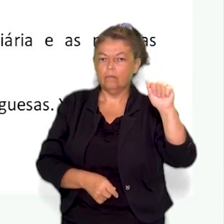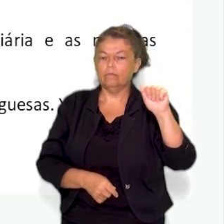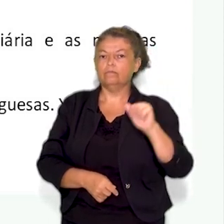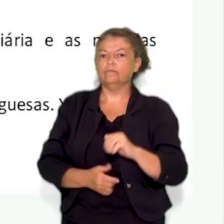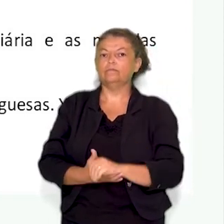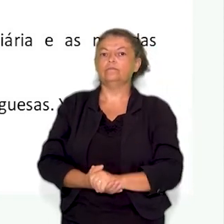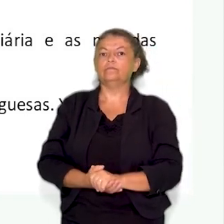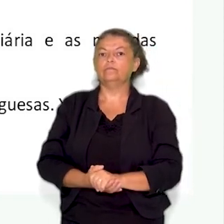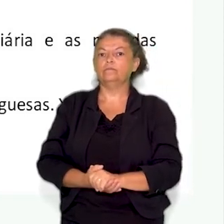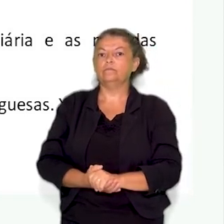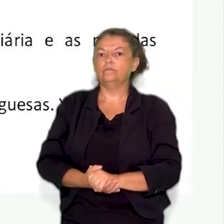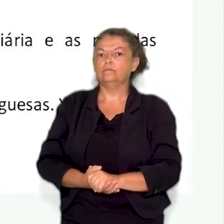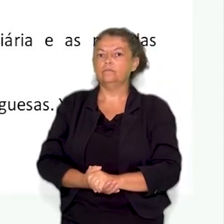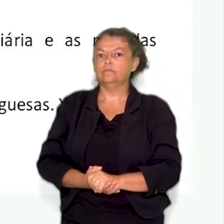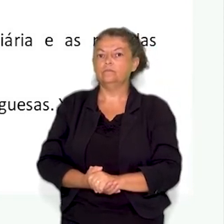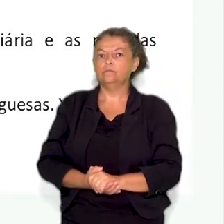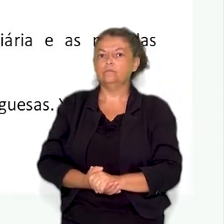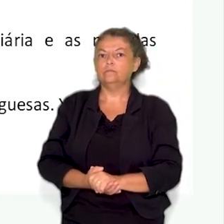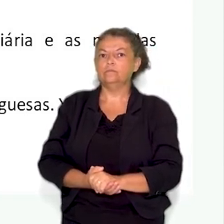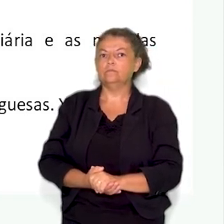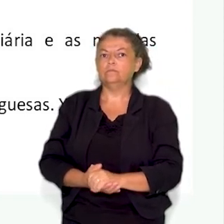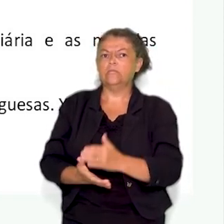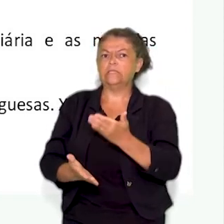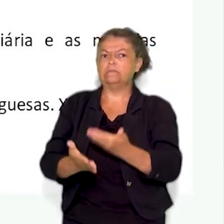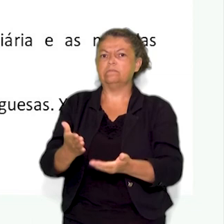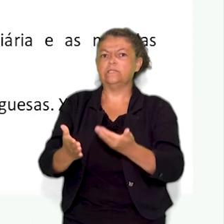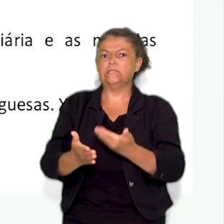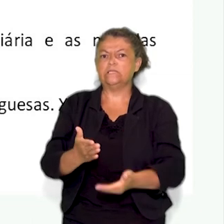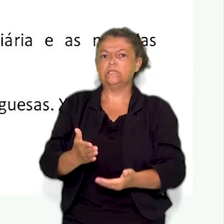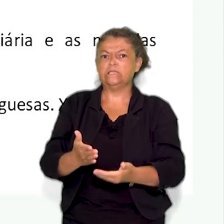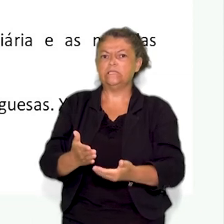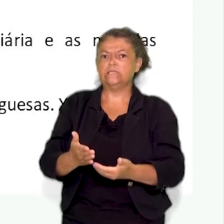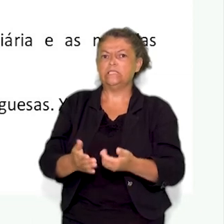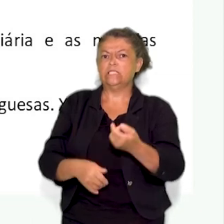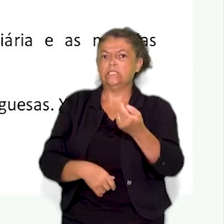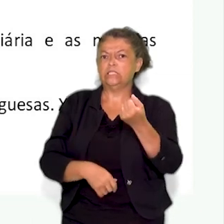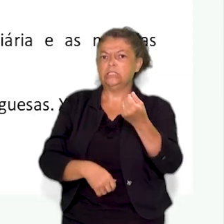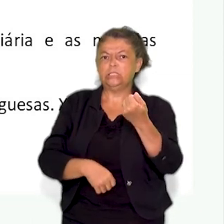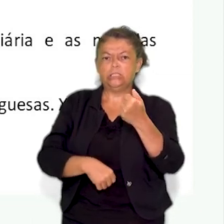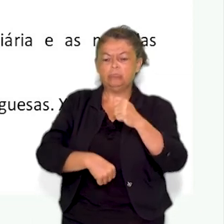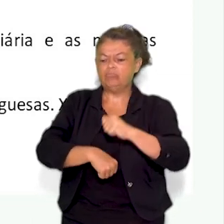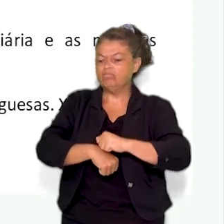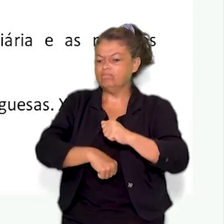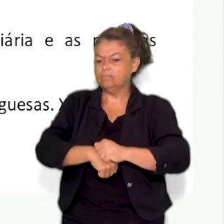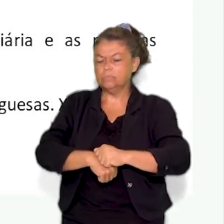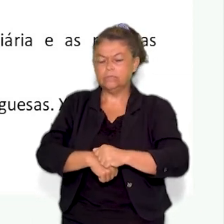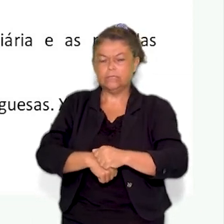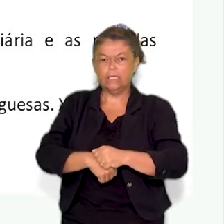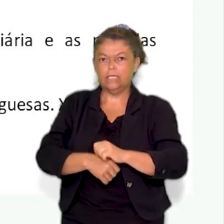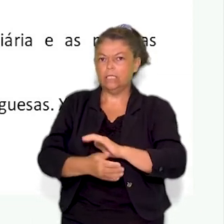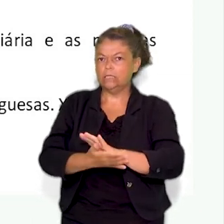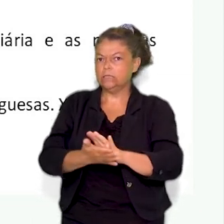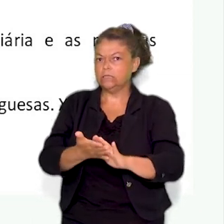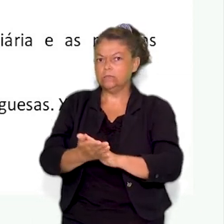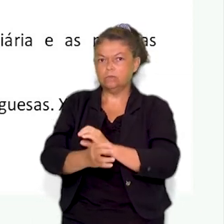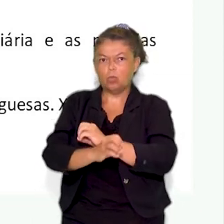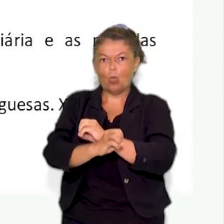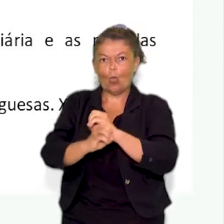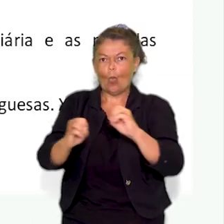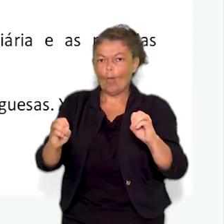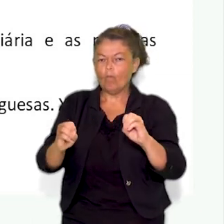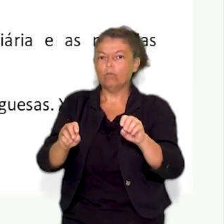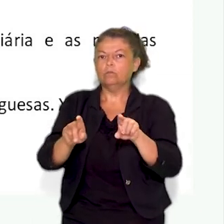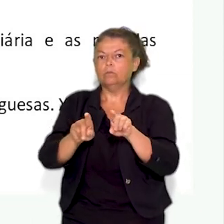a crise econômica financeira agravava as condições de vida na cidade e no campo a rebelião de ganudos